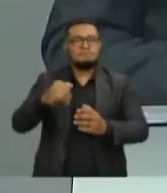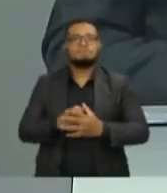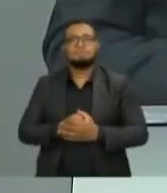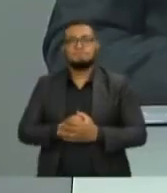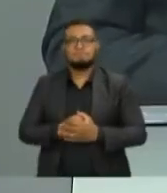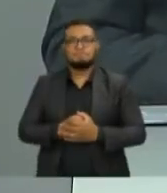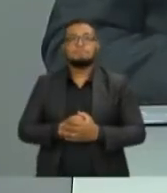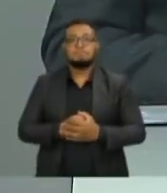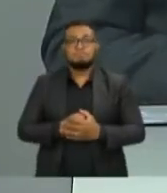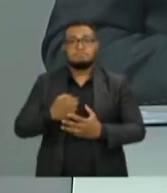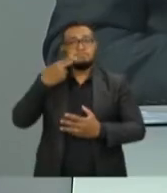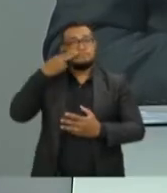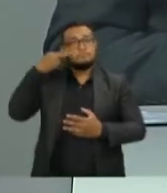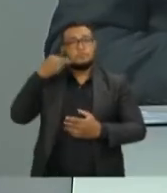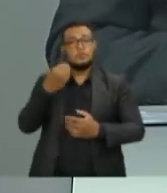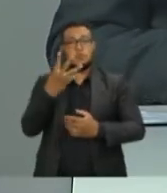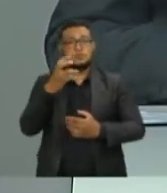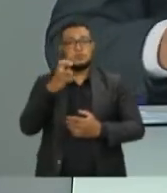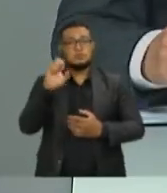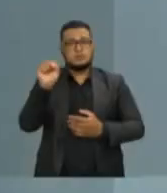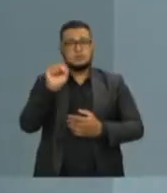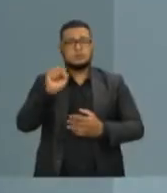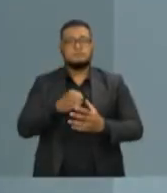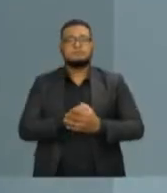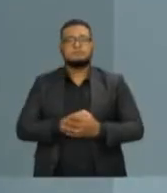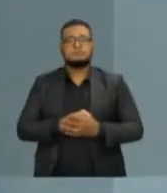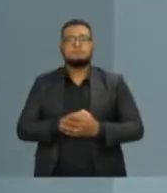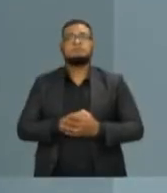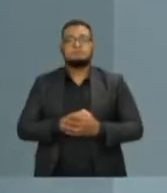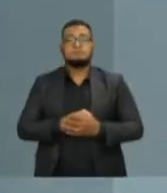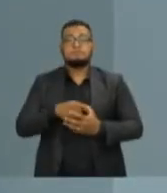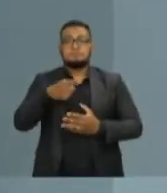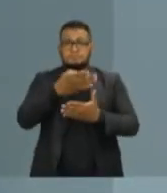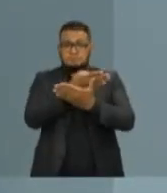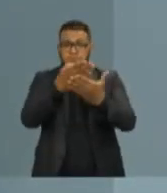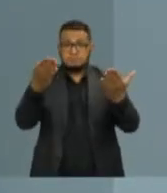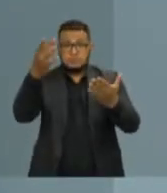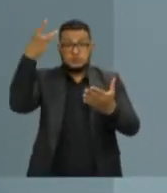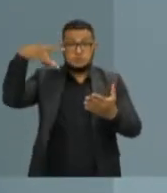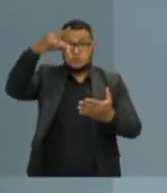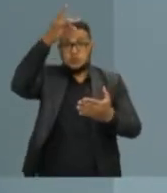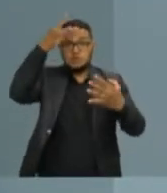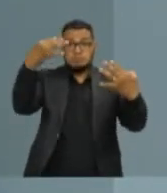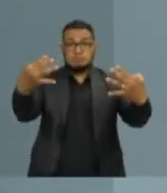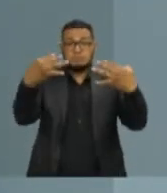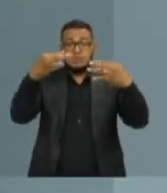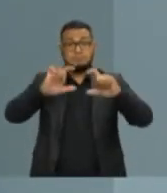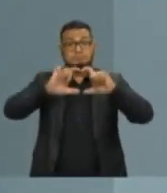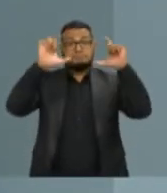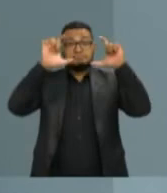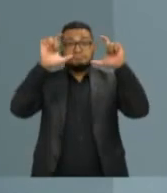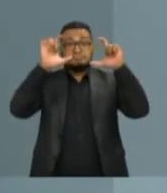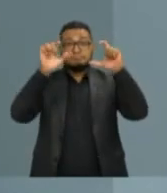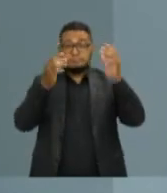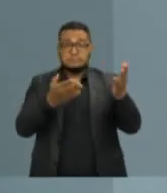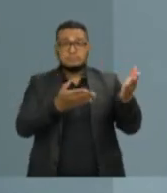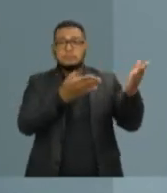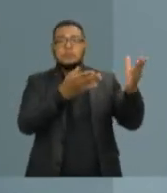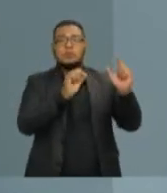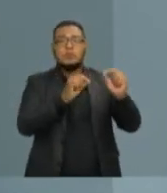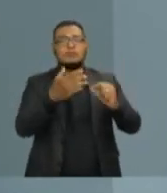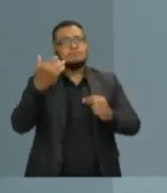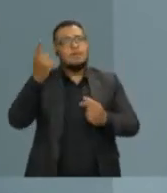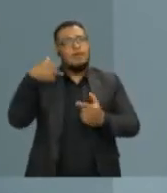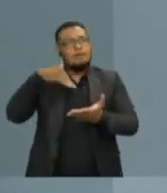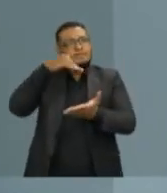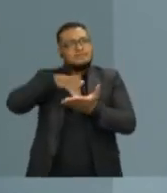Pasolini, 45 segundos, é a sua tréplica. Espírito Santo, pasmem. O outro candidato foi secretário na